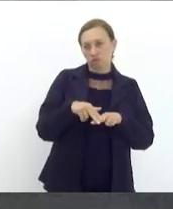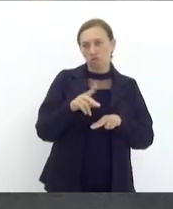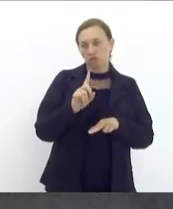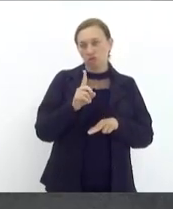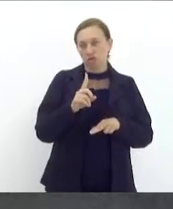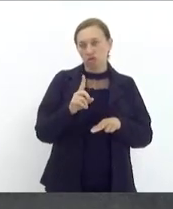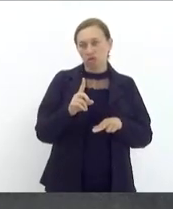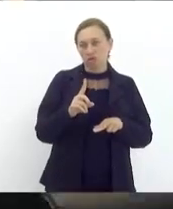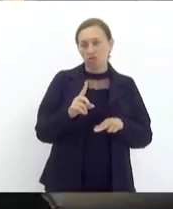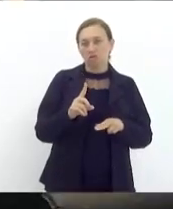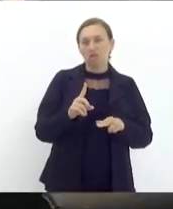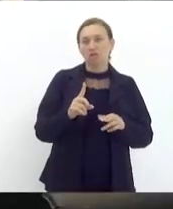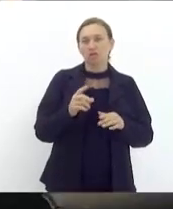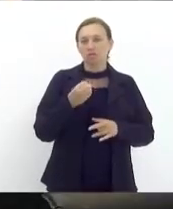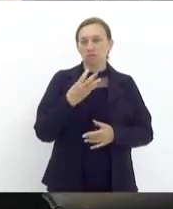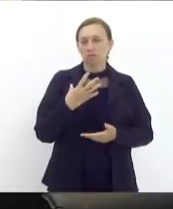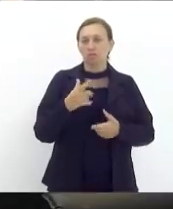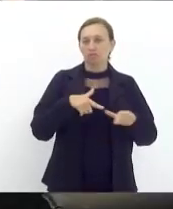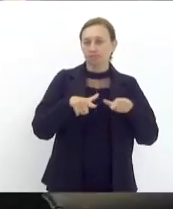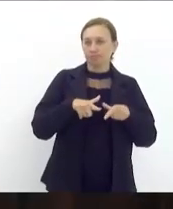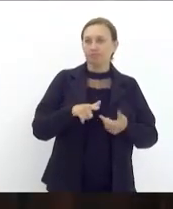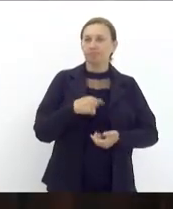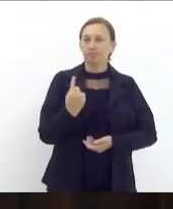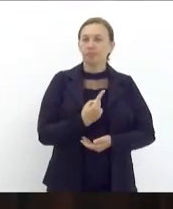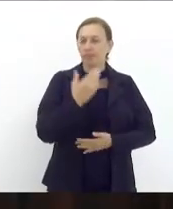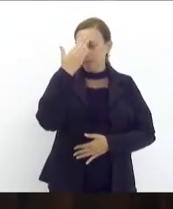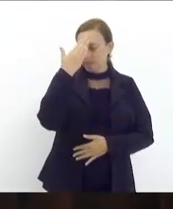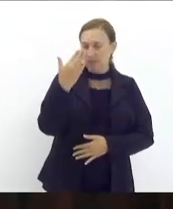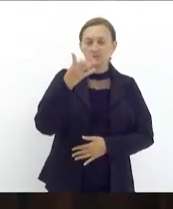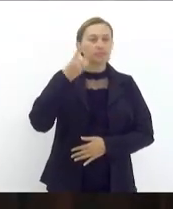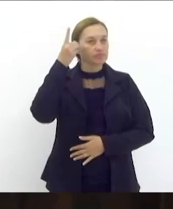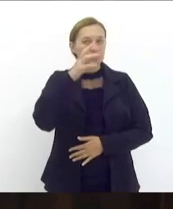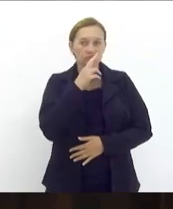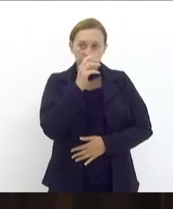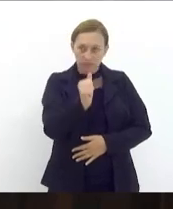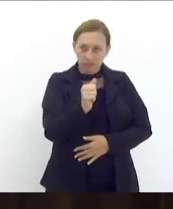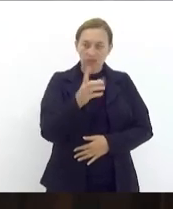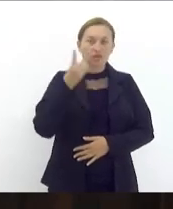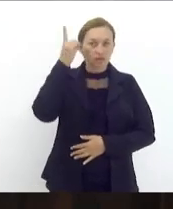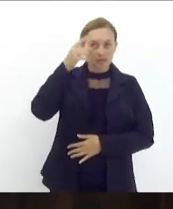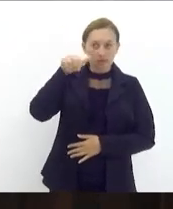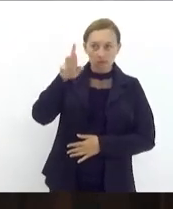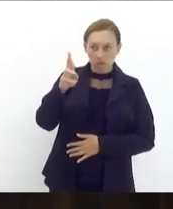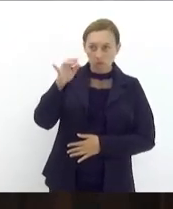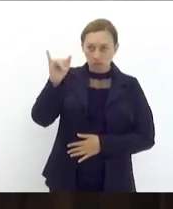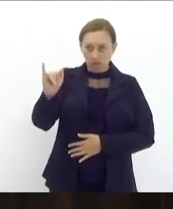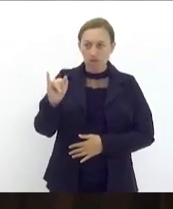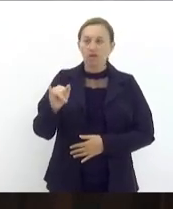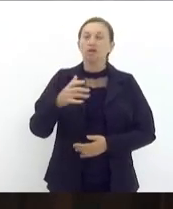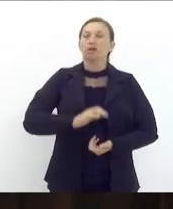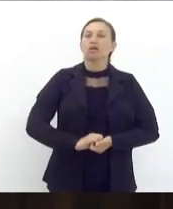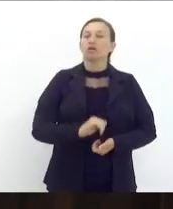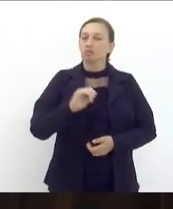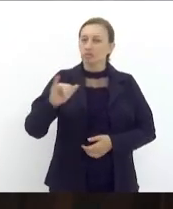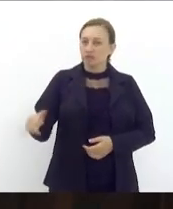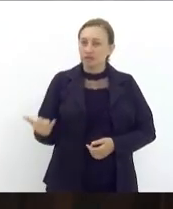cercear os nossos mandatos. Obrigado, presidente. Obrigado, deputado Amorim. Obrigado, deputado Yuri. Aproveitar o ensejo para